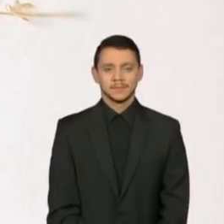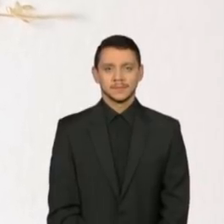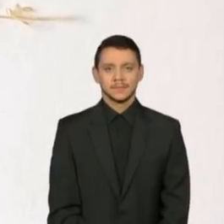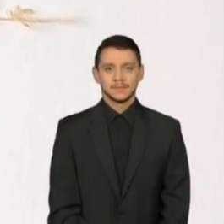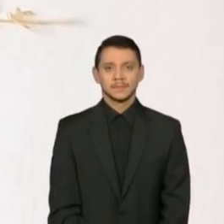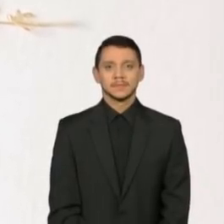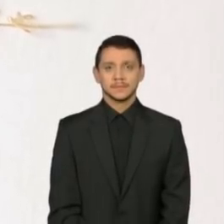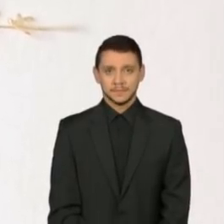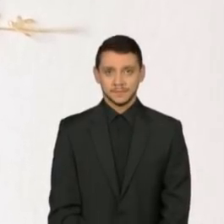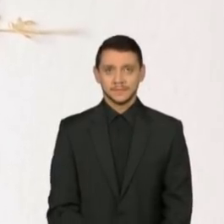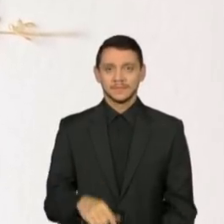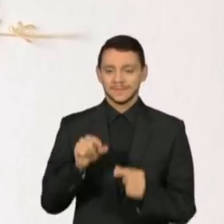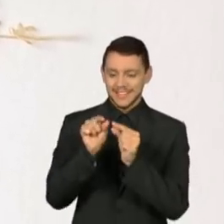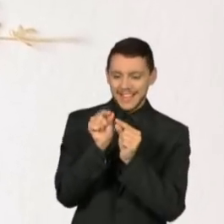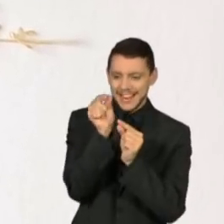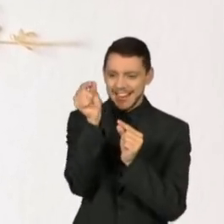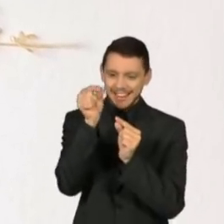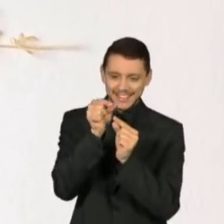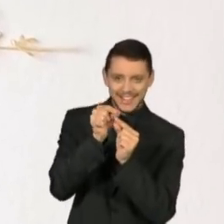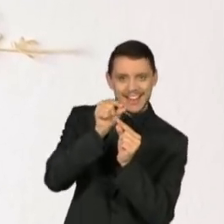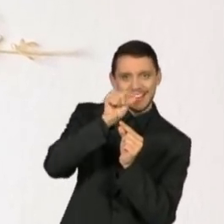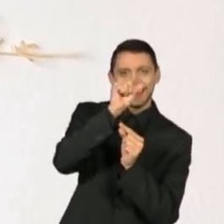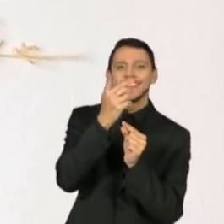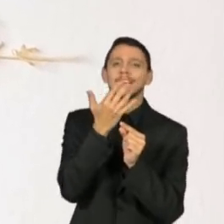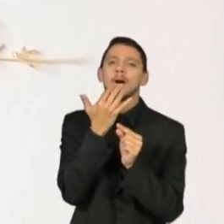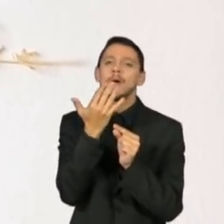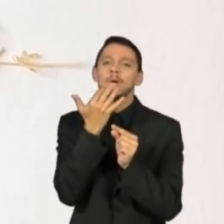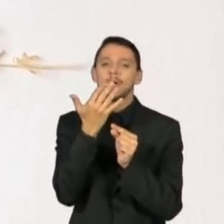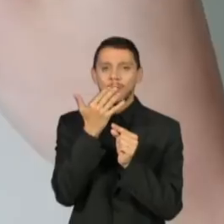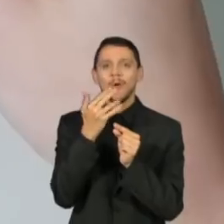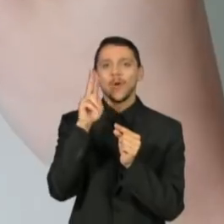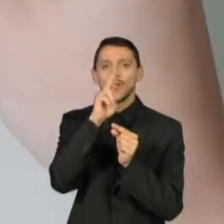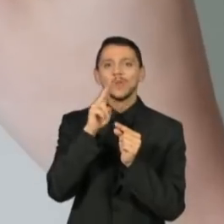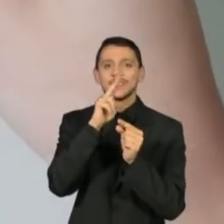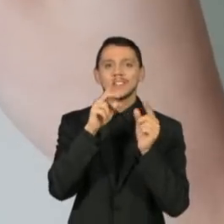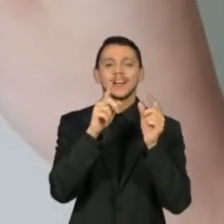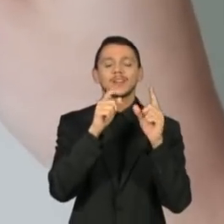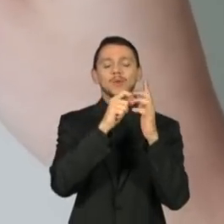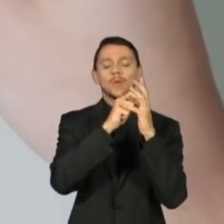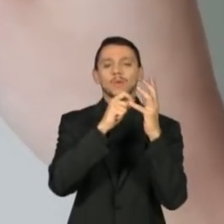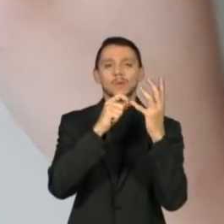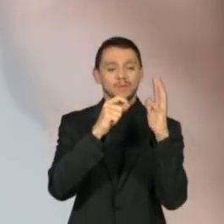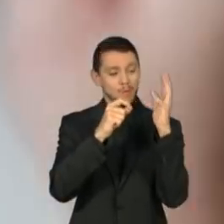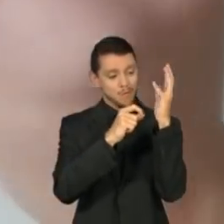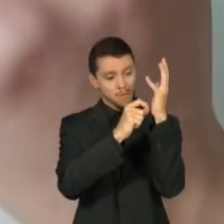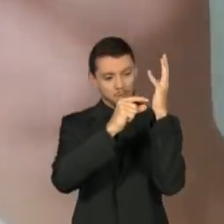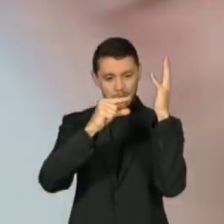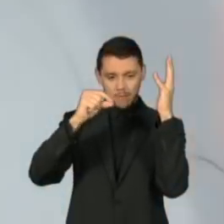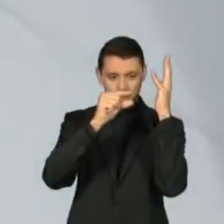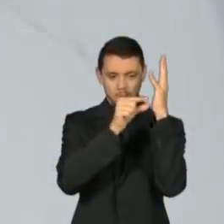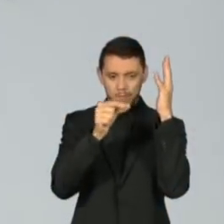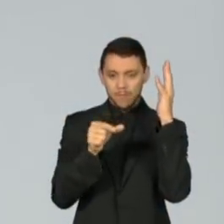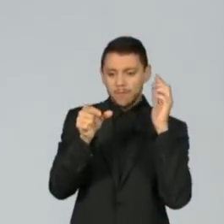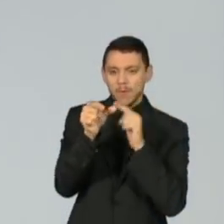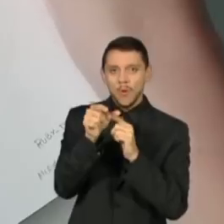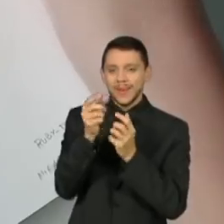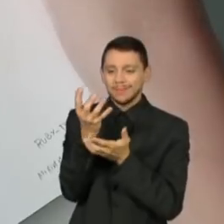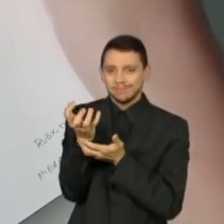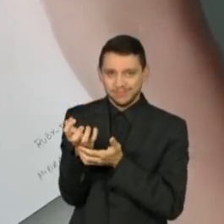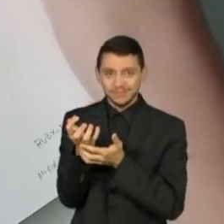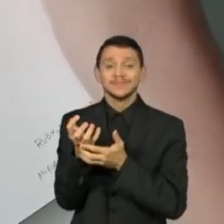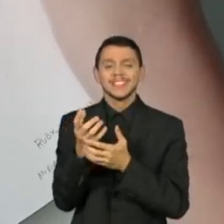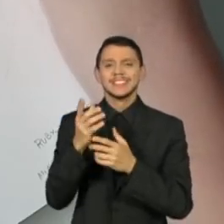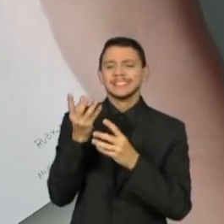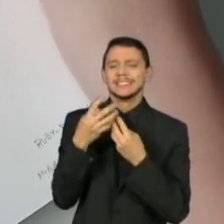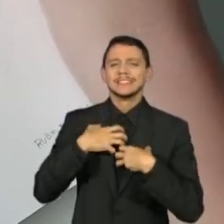Linhas coloridas sobre folhas secas, sensibilidade, habilidade manual, pesquisas